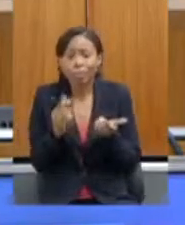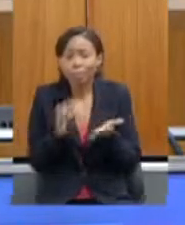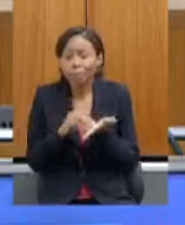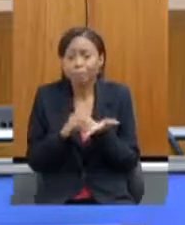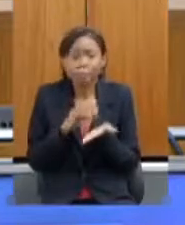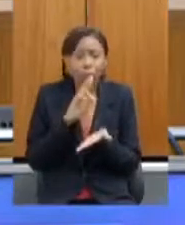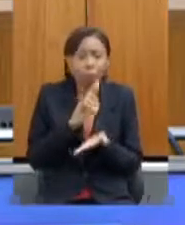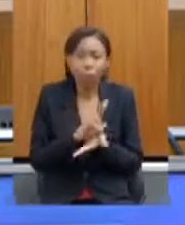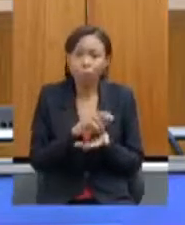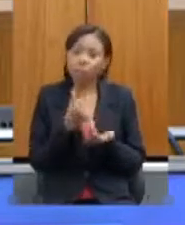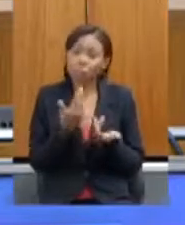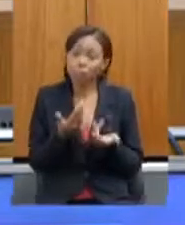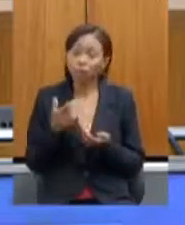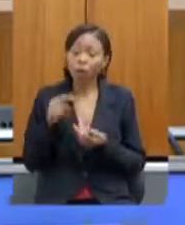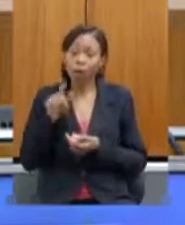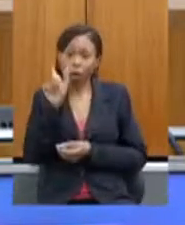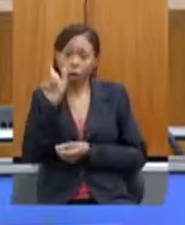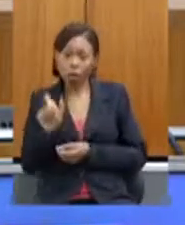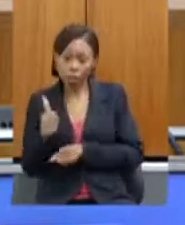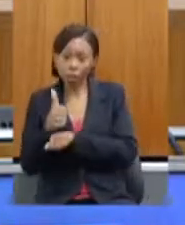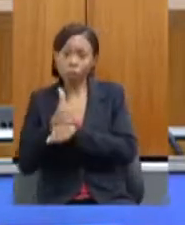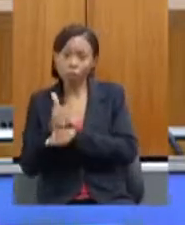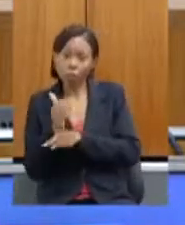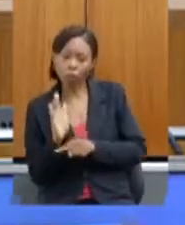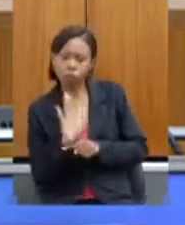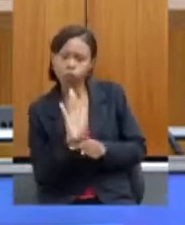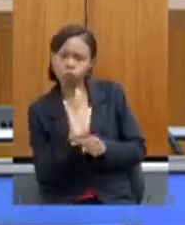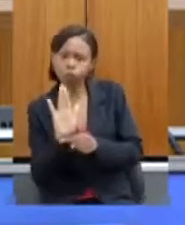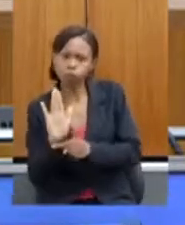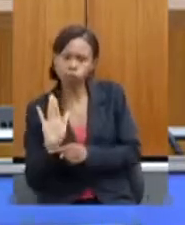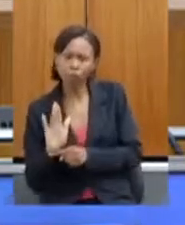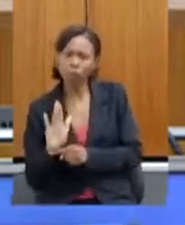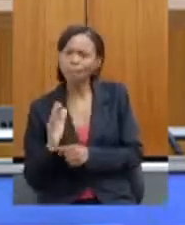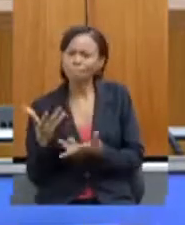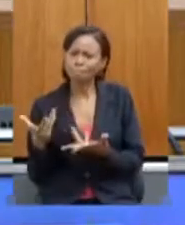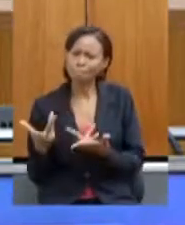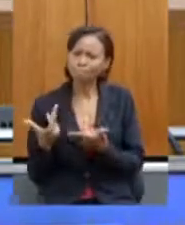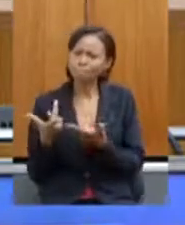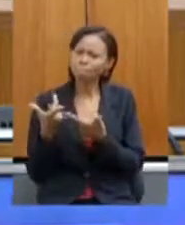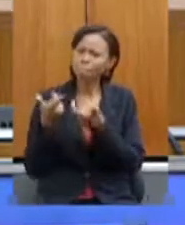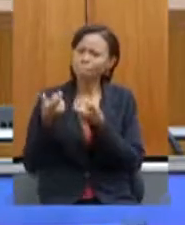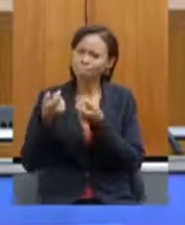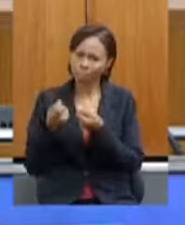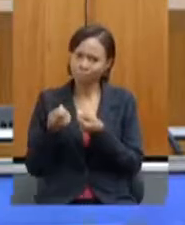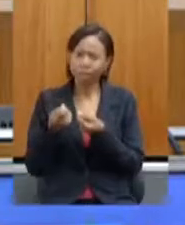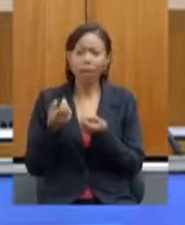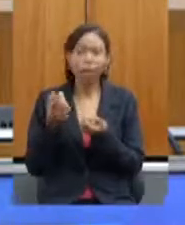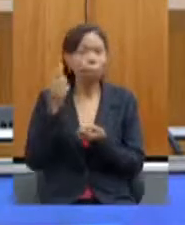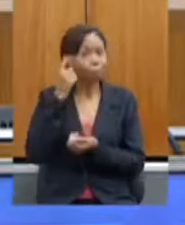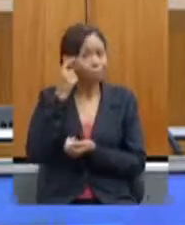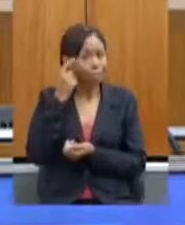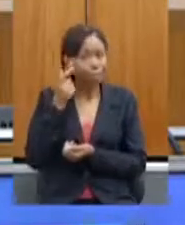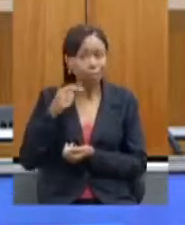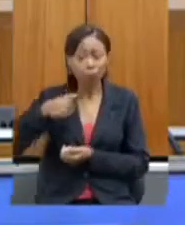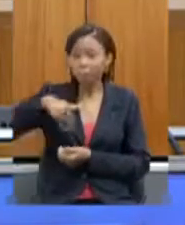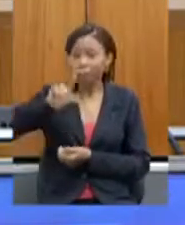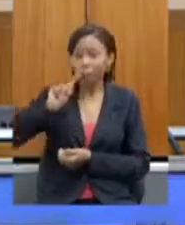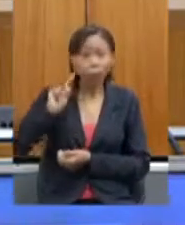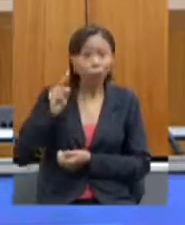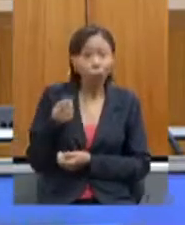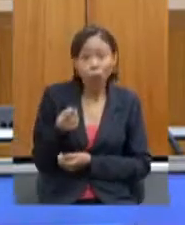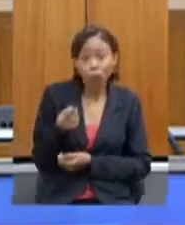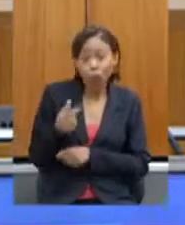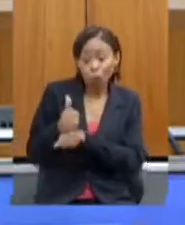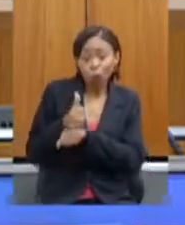que tem feito um trabalho sem exemplar o nosso governo então imagine isso esses mais de mil extensionistas da EMATER